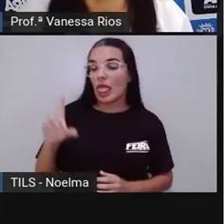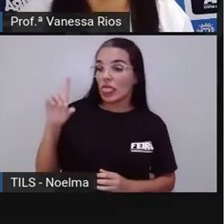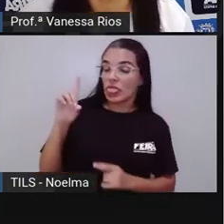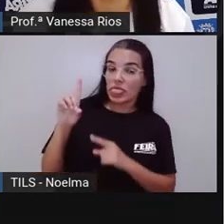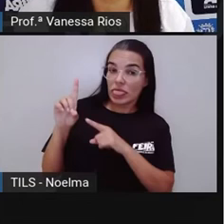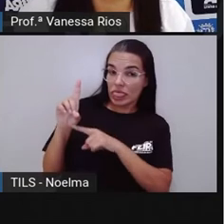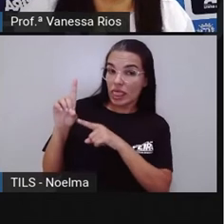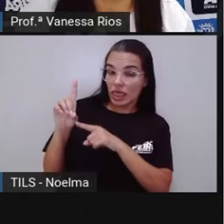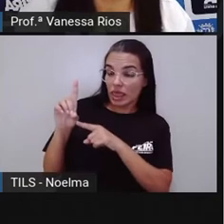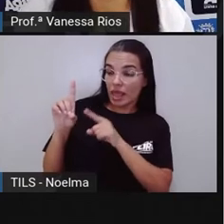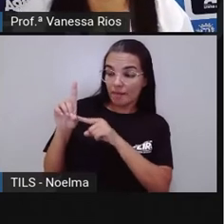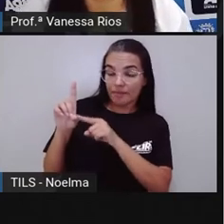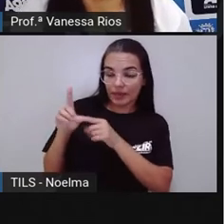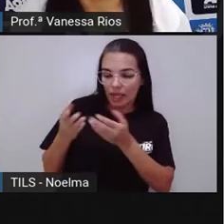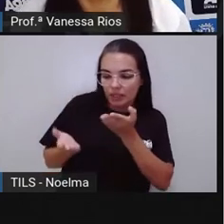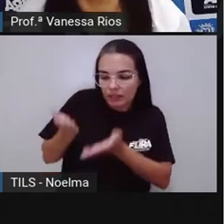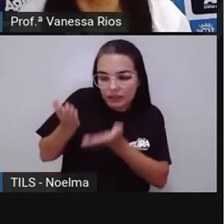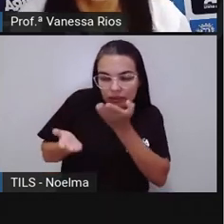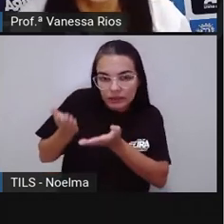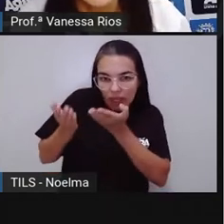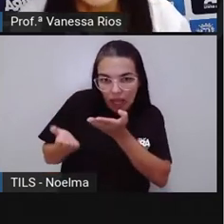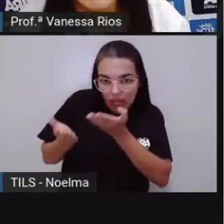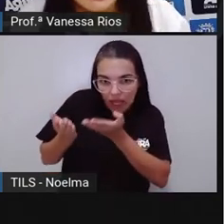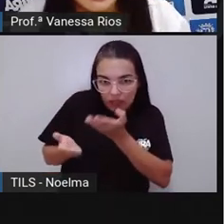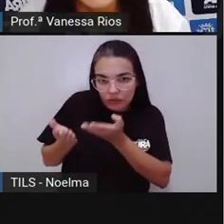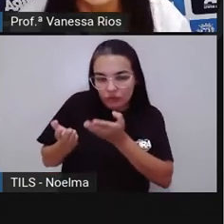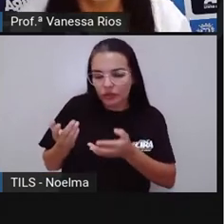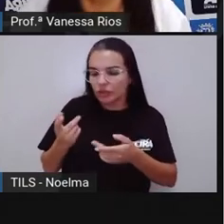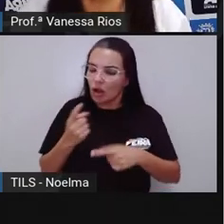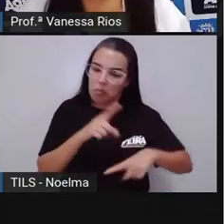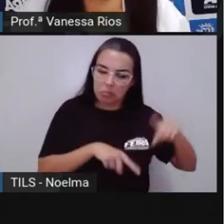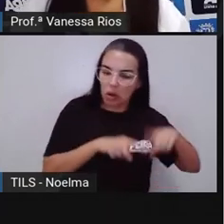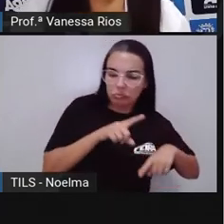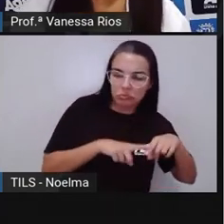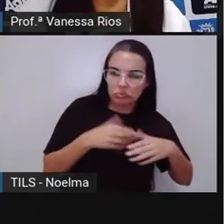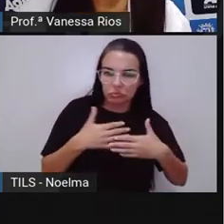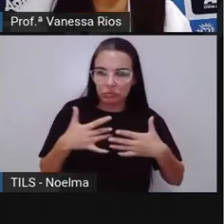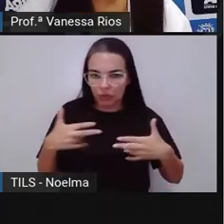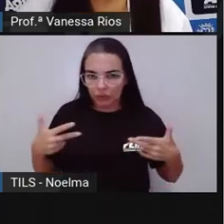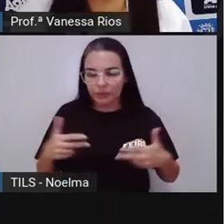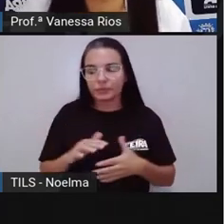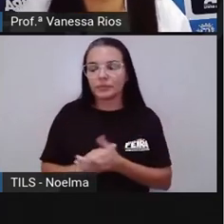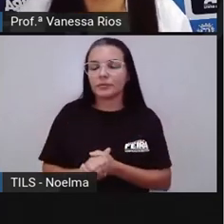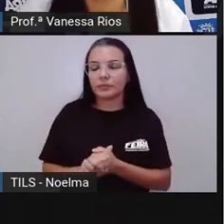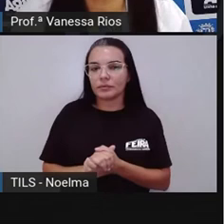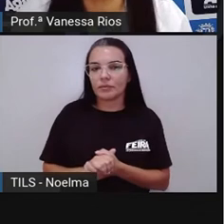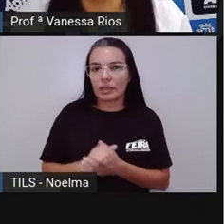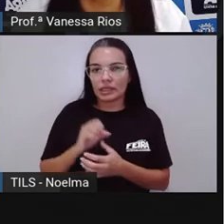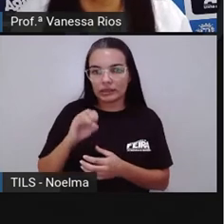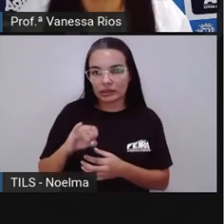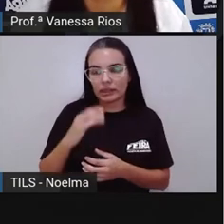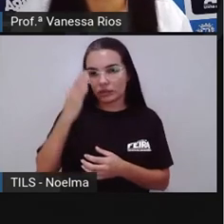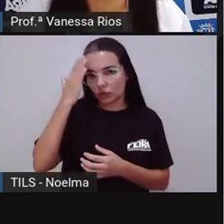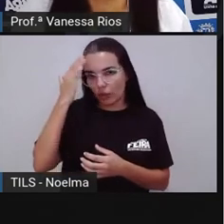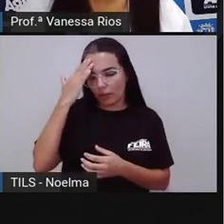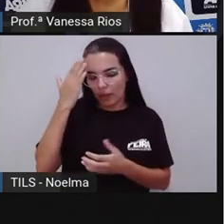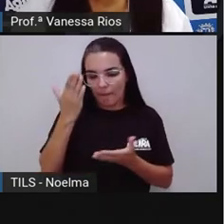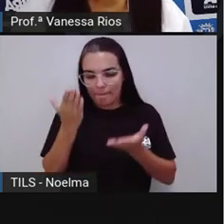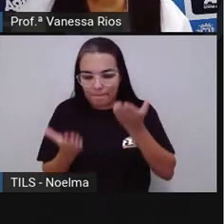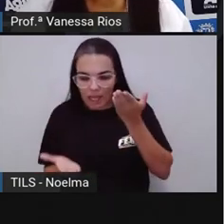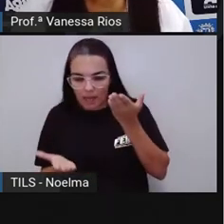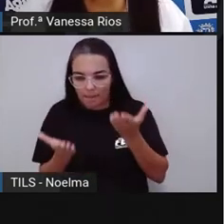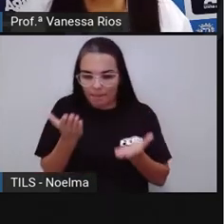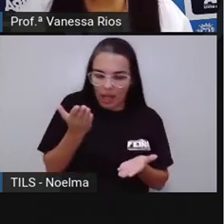conseguimos calcular a densidade de determinado material ou substância se nós soubermos o peso e o